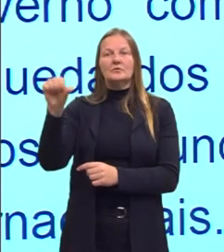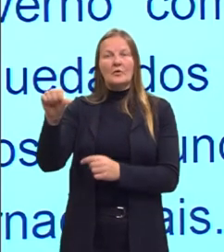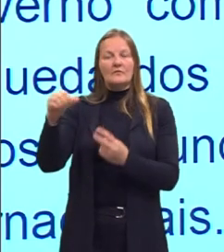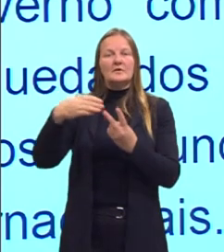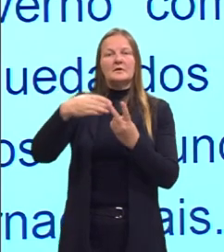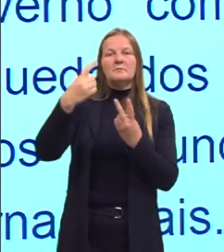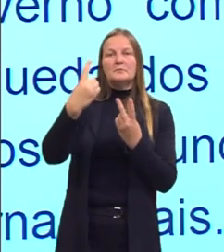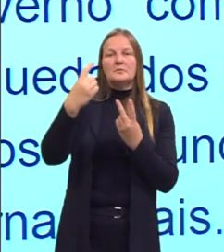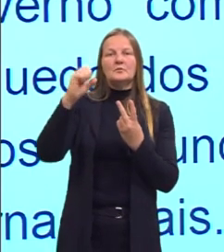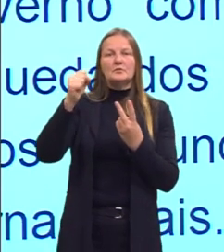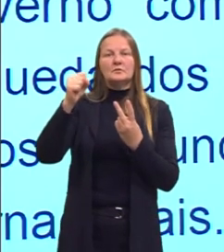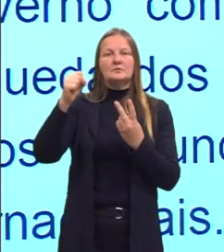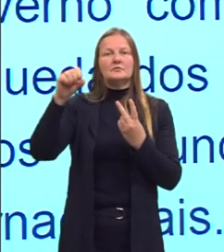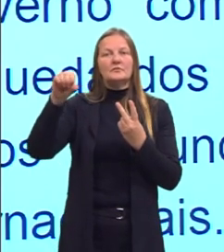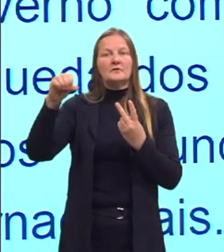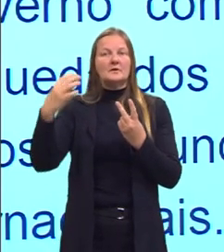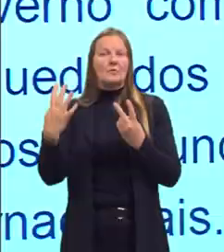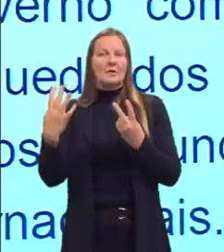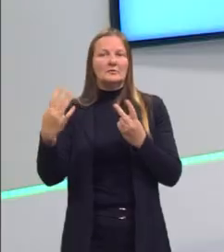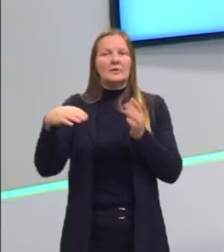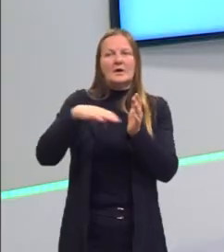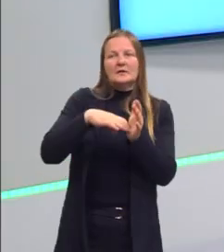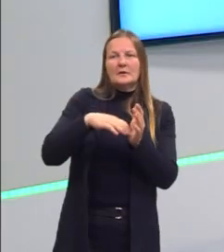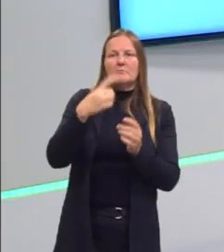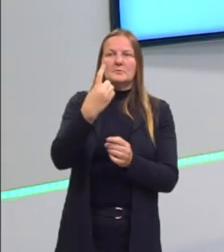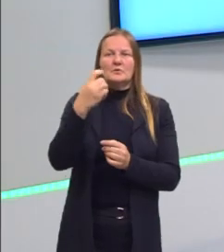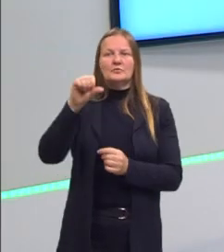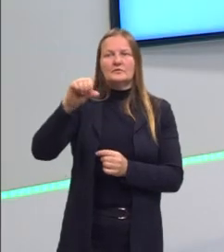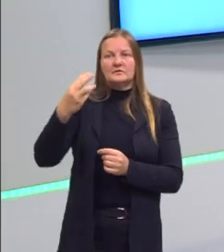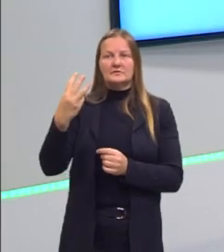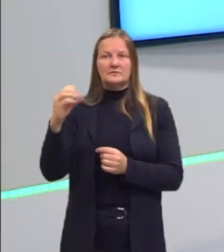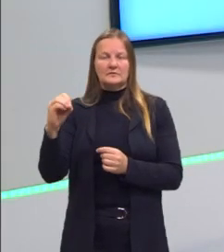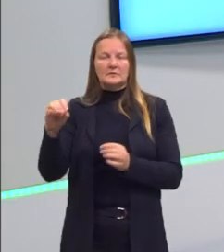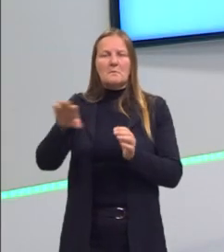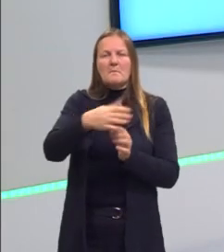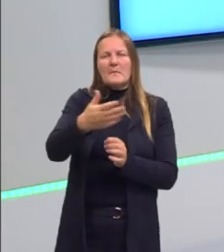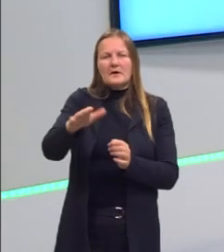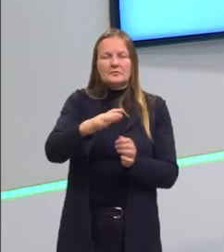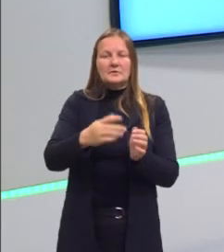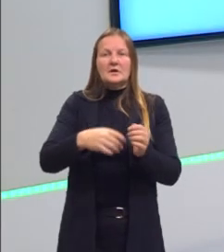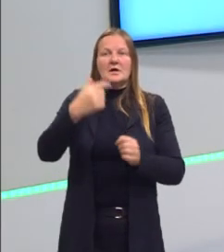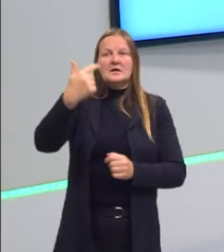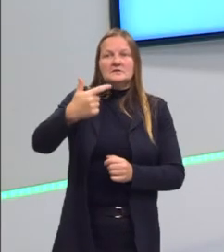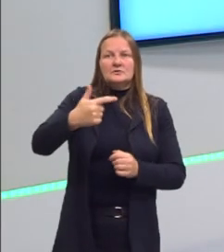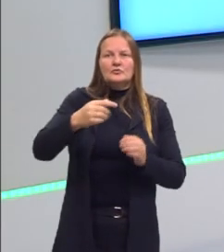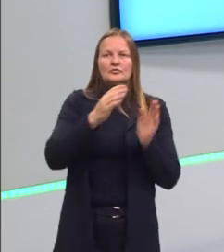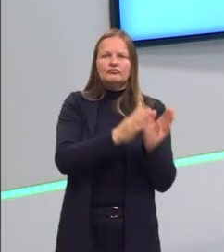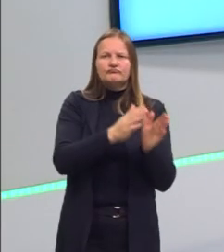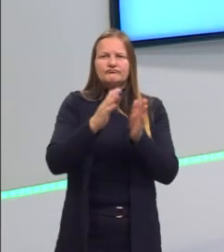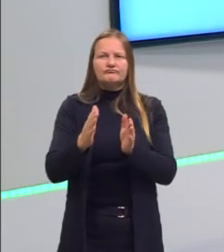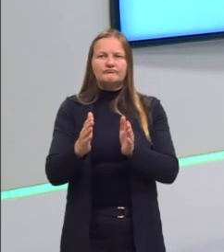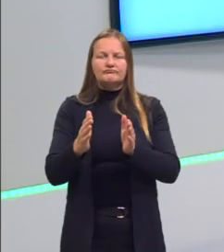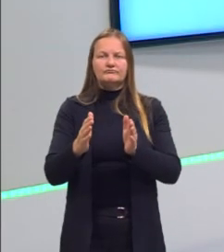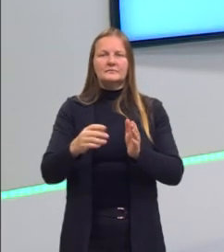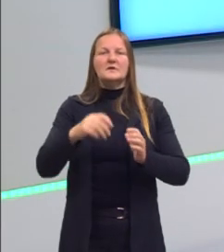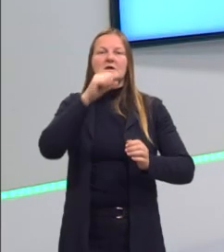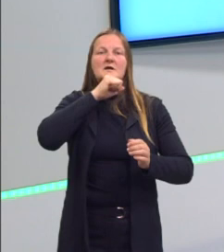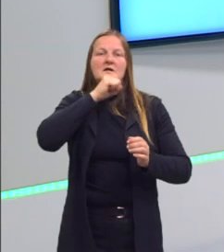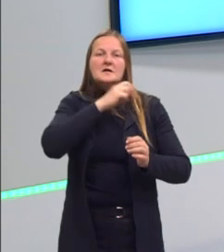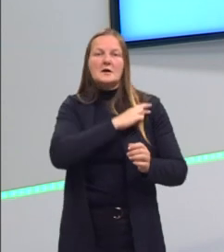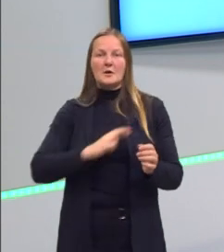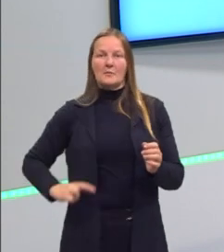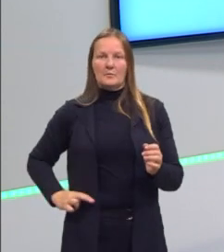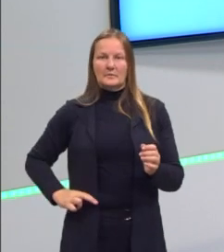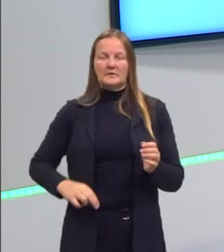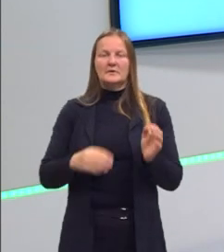De 1894 até 1930 vai ter a segunda fase desse período da República Velha.